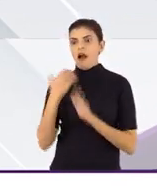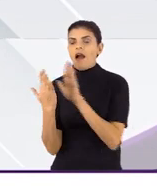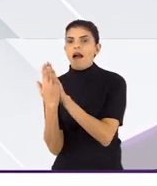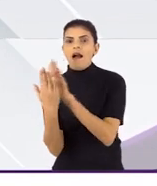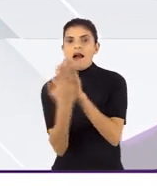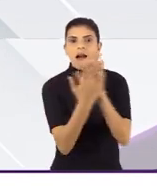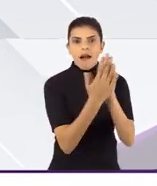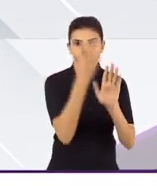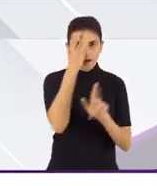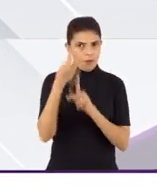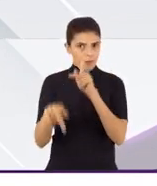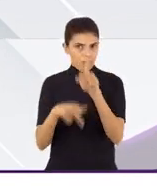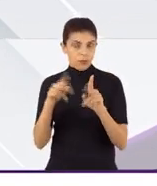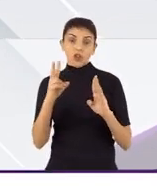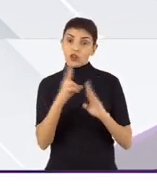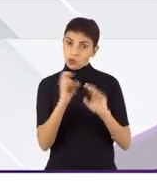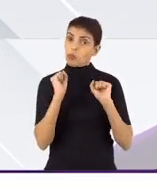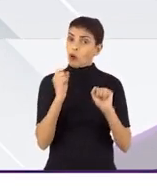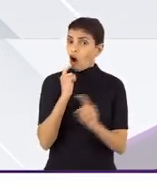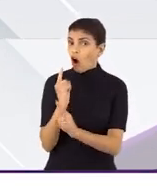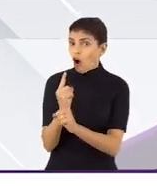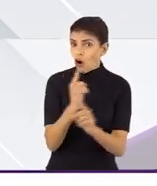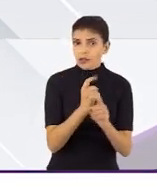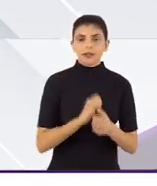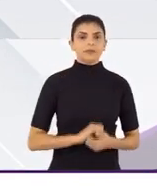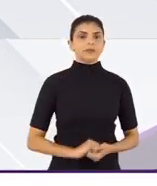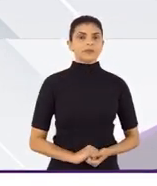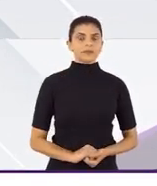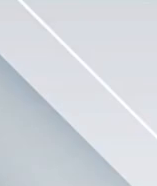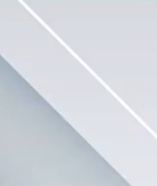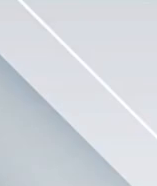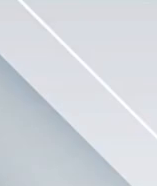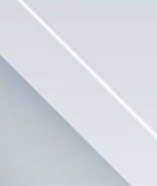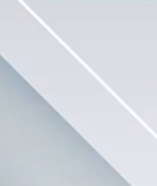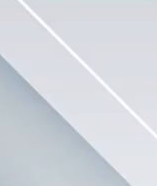trabalhar com população indígena, que pode ser encontrada.